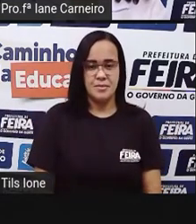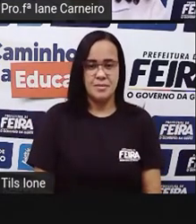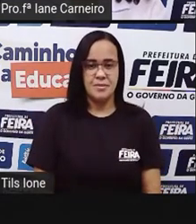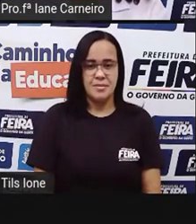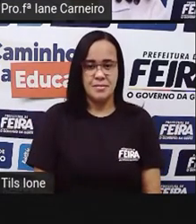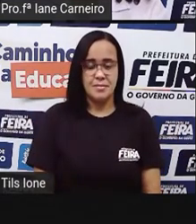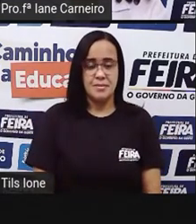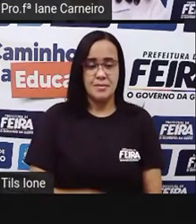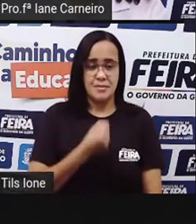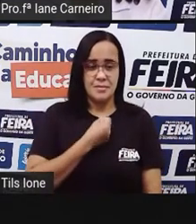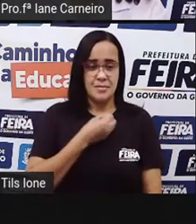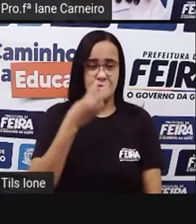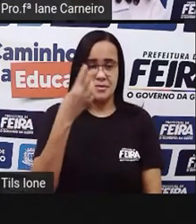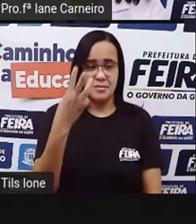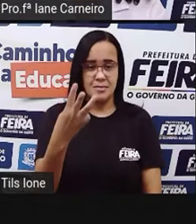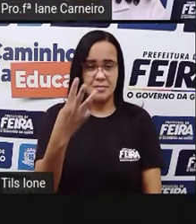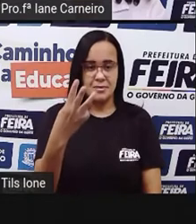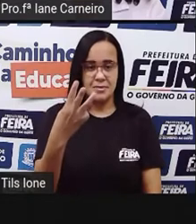Pergunta 3.